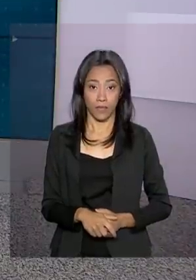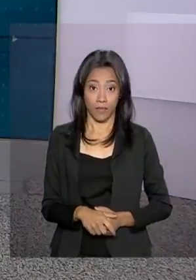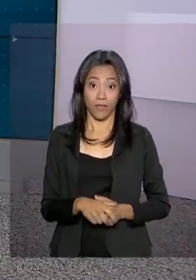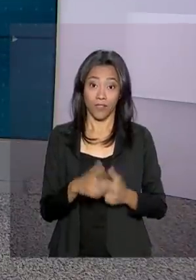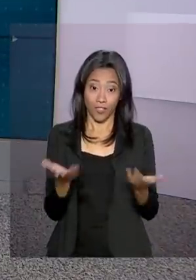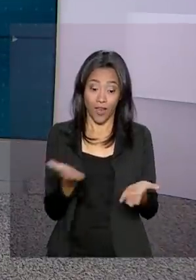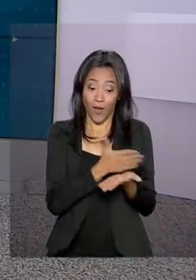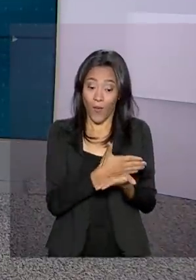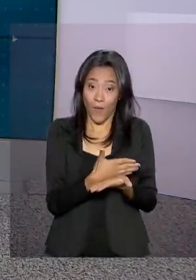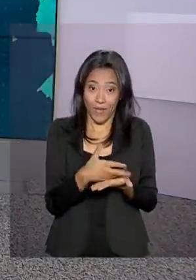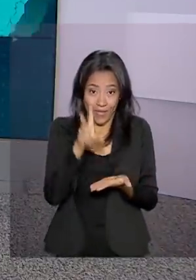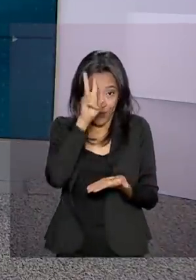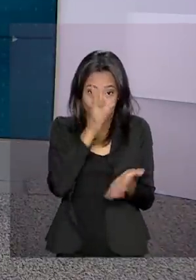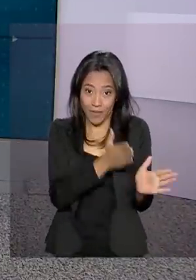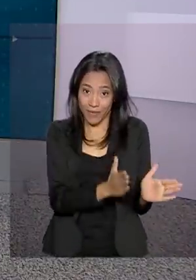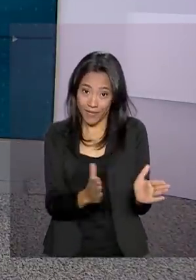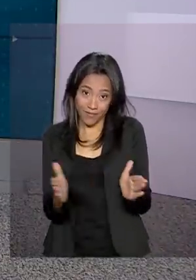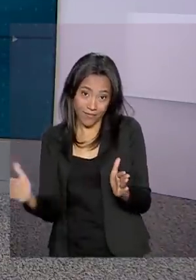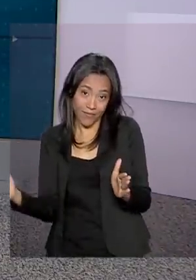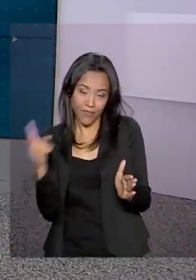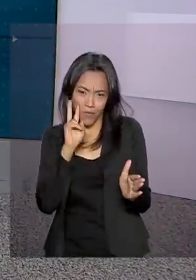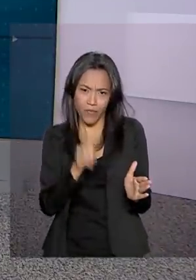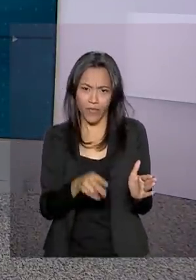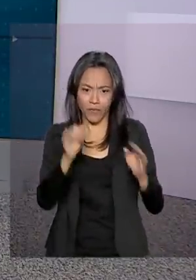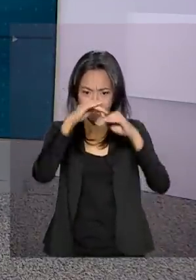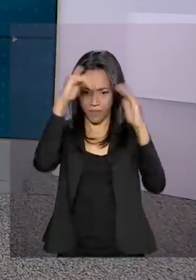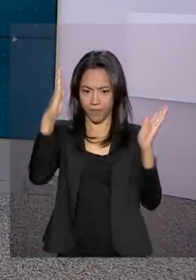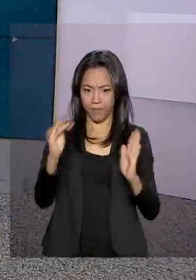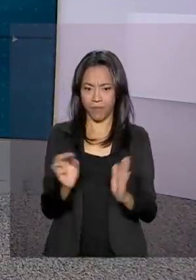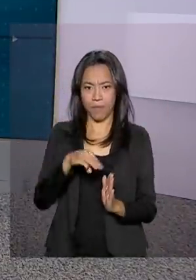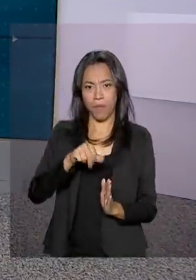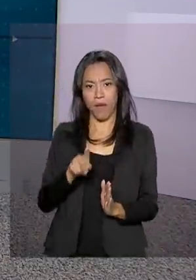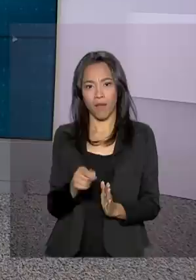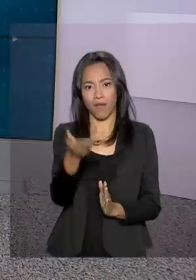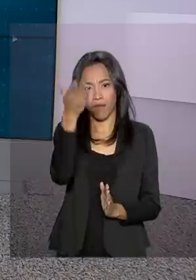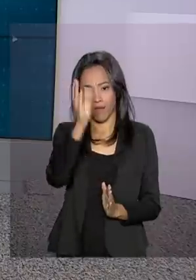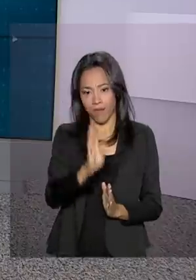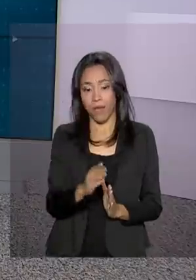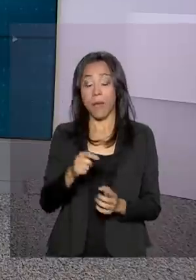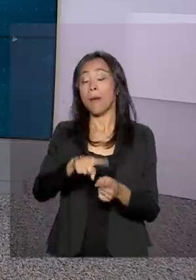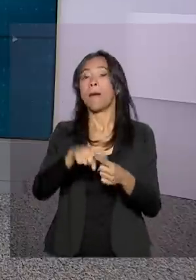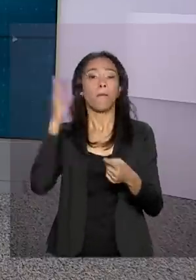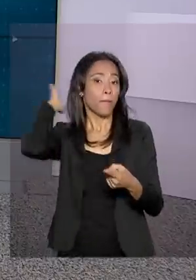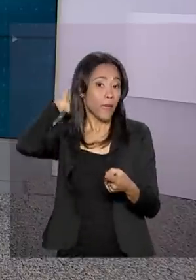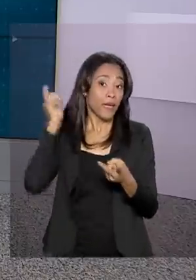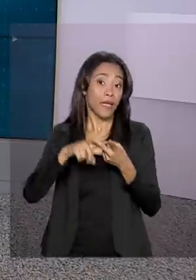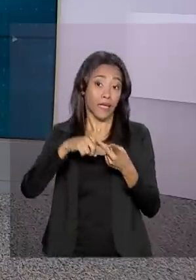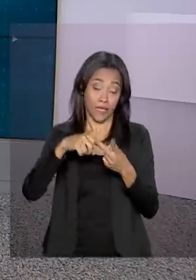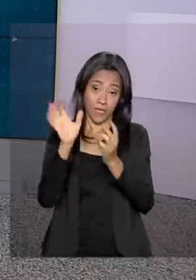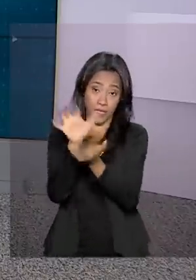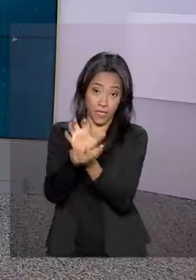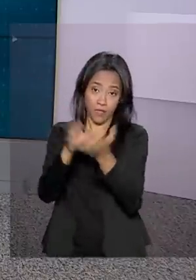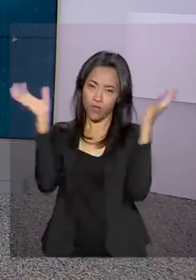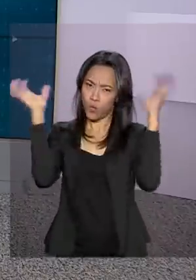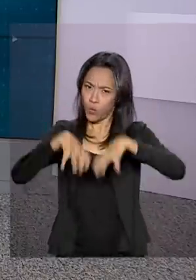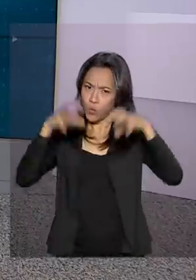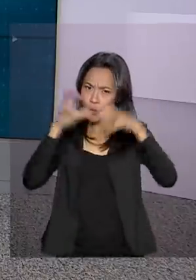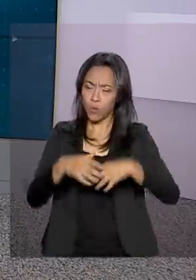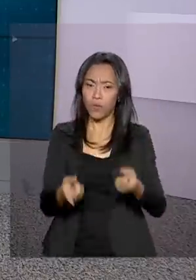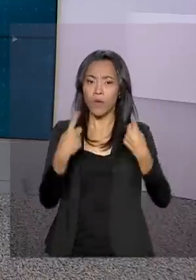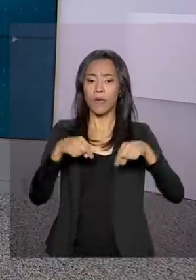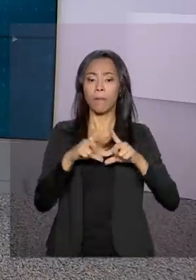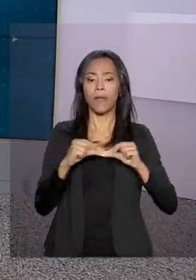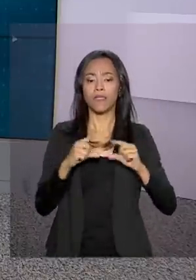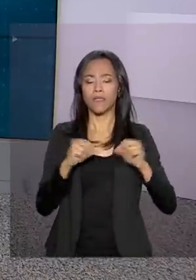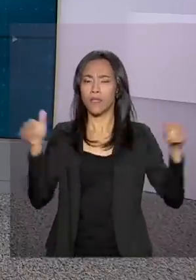Início de semana chegando, né? Vamos, então, ao nosso mapa. Olha só. Em Belém e em Recife, nós temos pancadas de chuva. Em Brasília, o